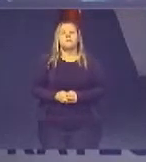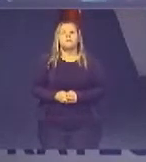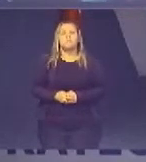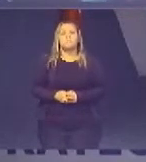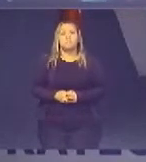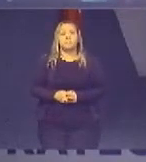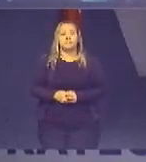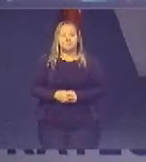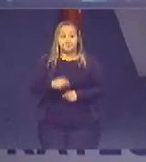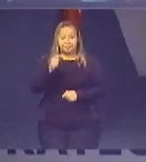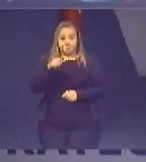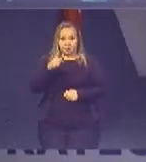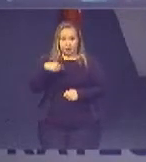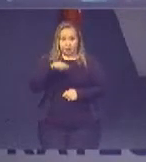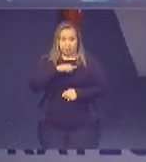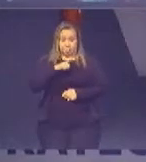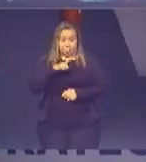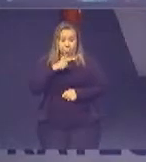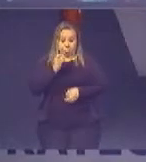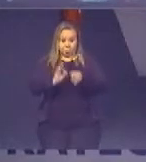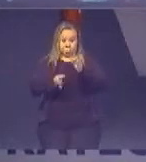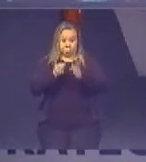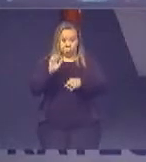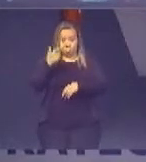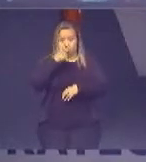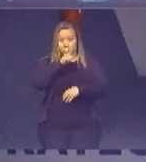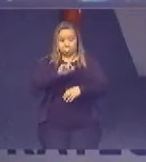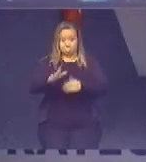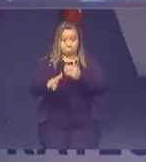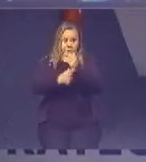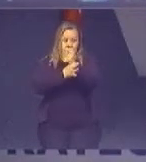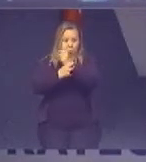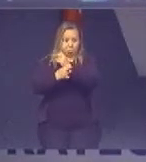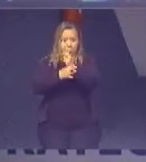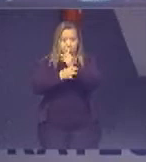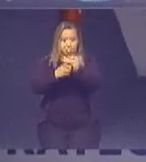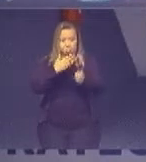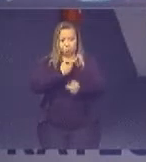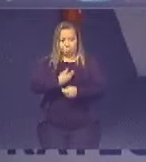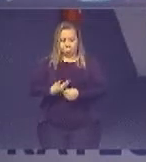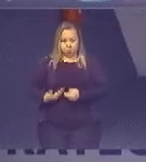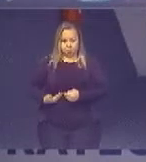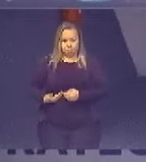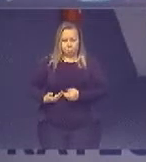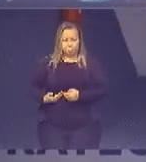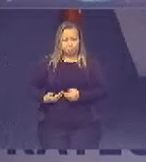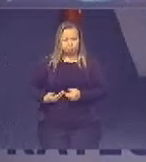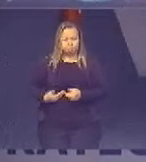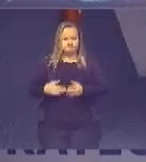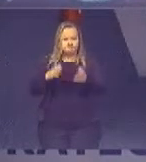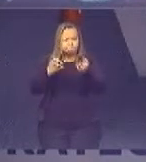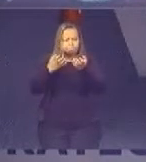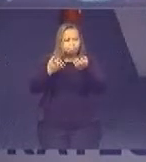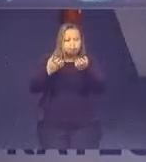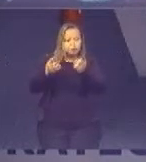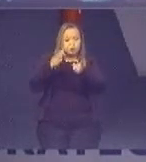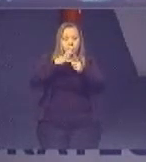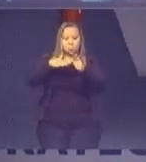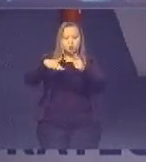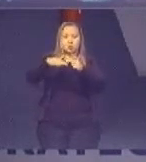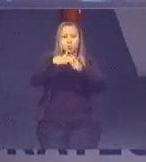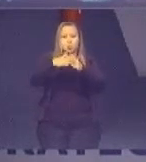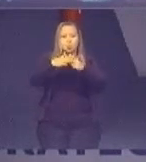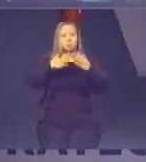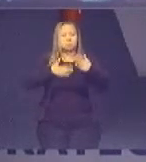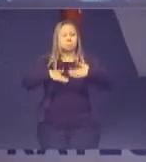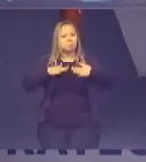Aqui nós temos o acesso à justiça, segurança pública, à promoção de uma sociedade mais pacífica, a garantir a